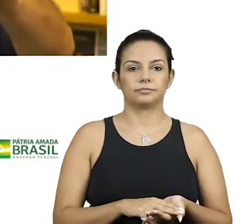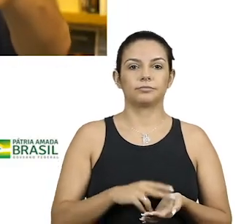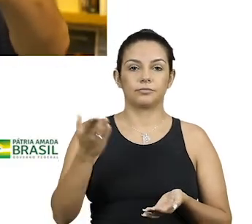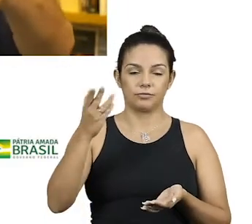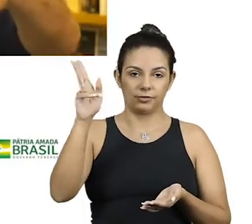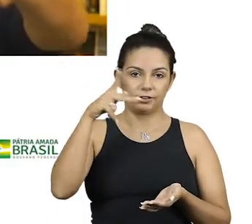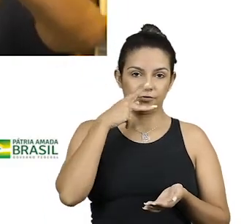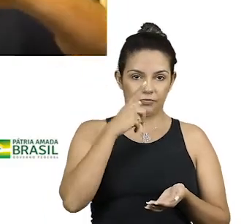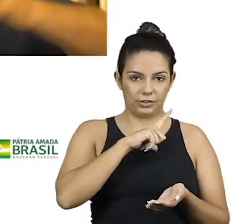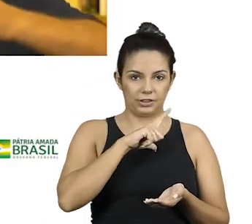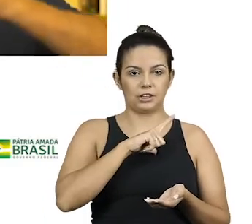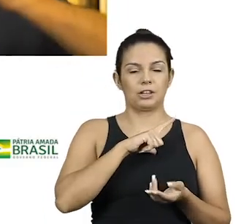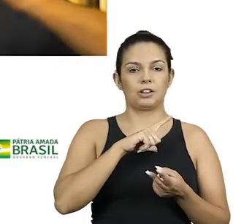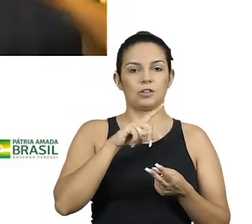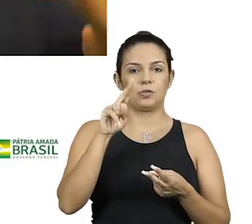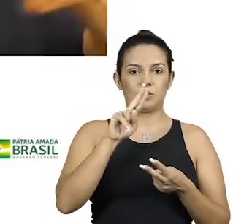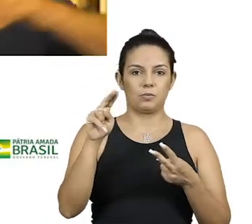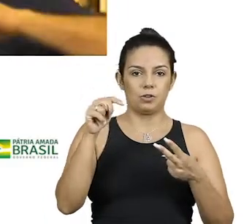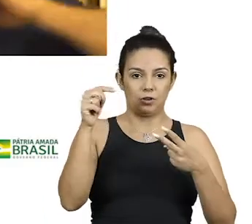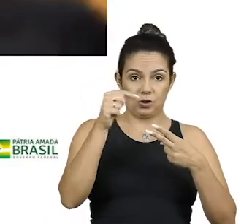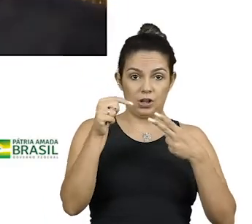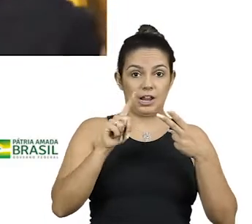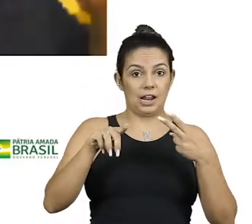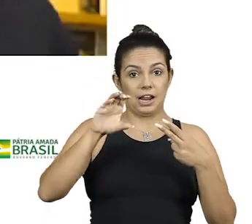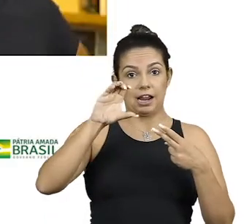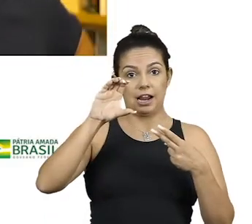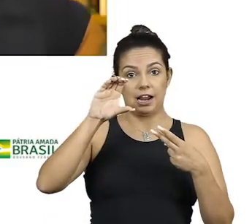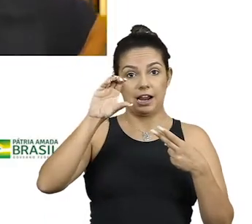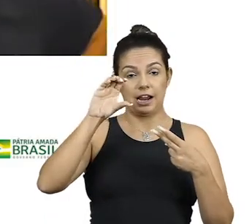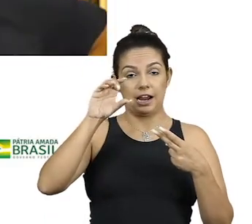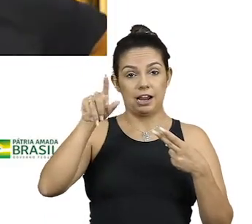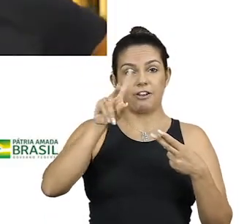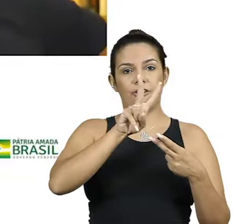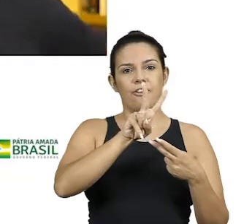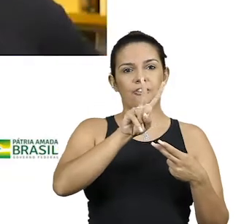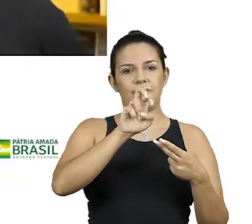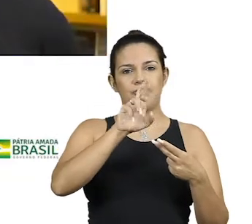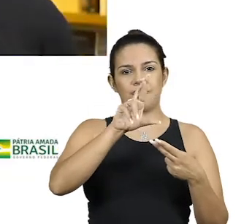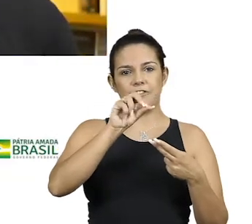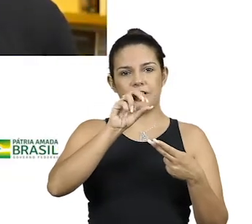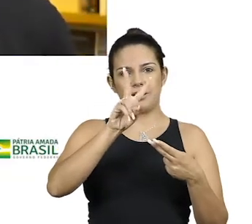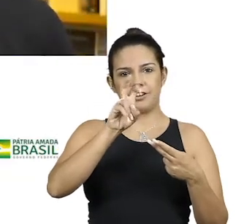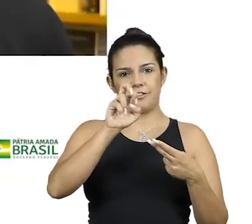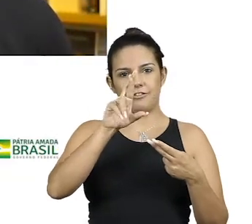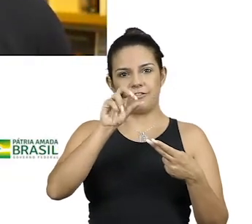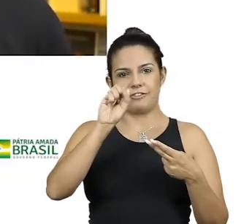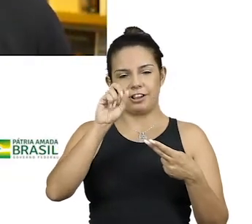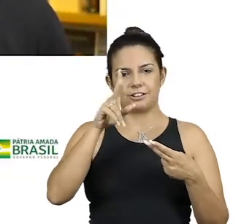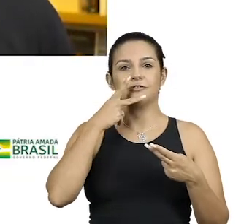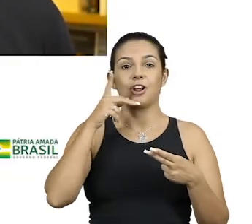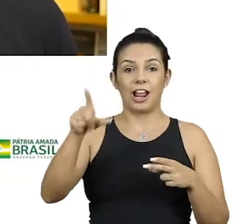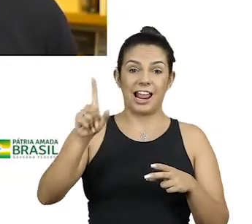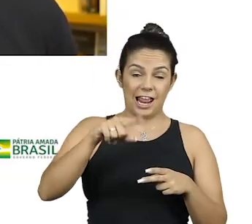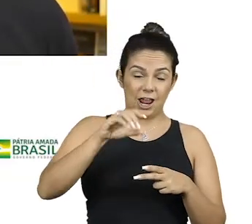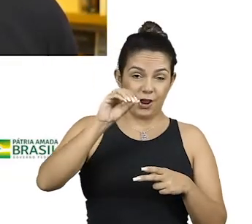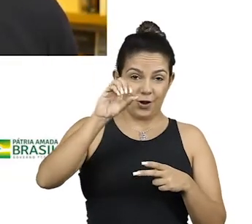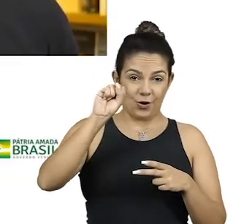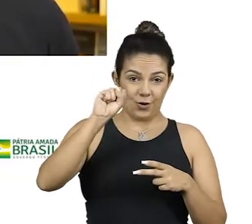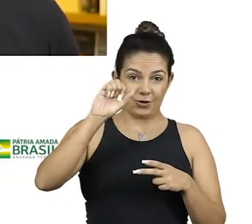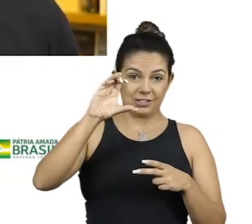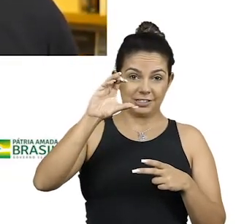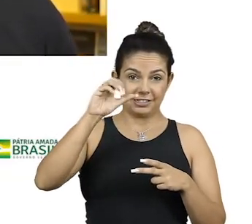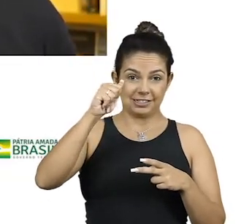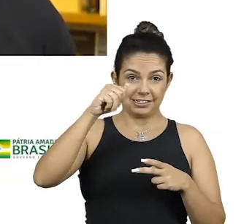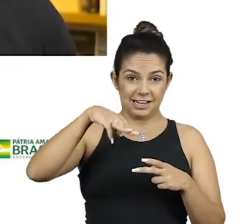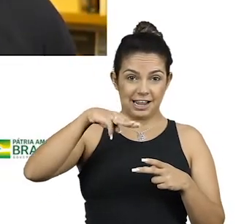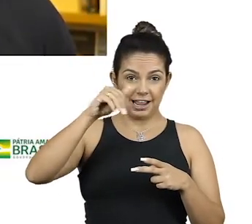tem o Mano Merno e a Alexandra Maia. Esse já era o grupo Ver o Verso. Os camaleões são mais jurássicos. Os camaleões são de 85. 85.